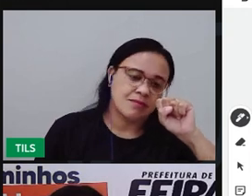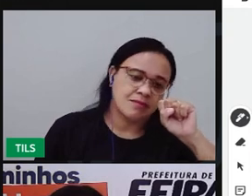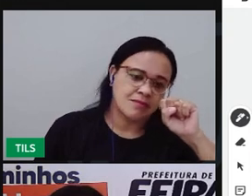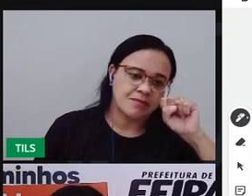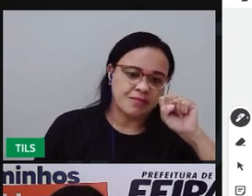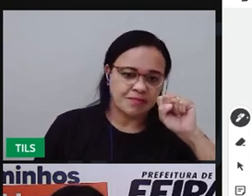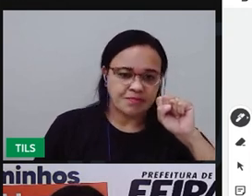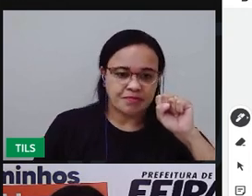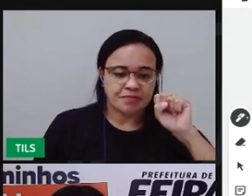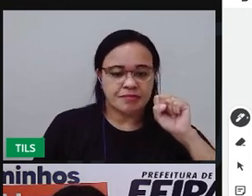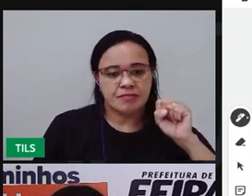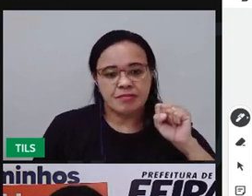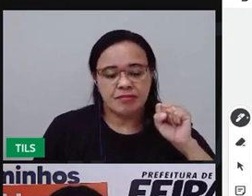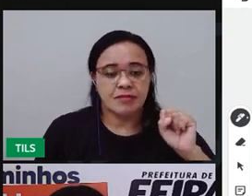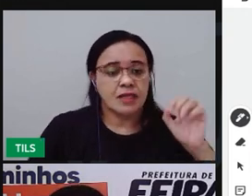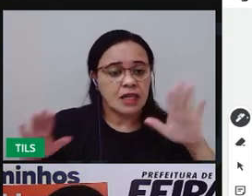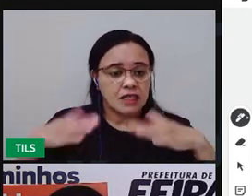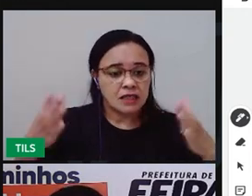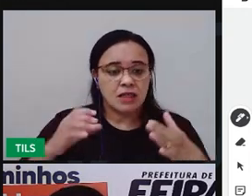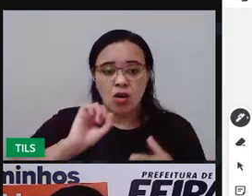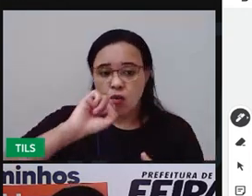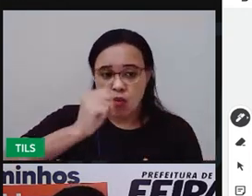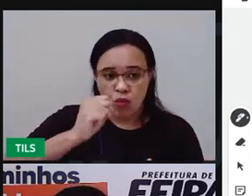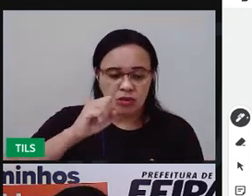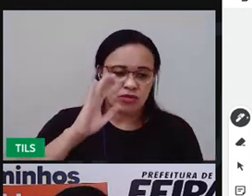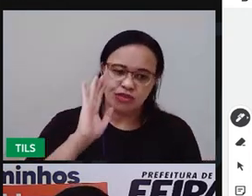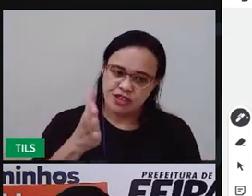Então, vou ter aqui já oito cajus.